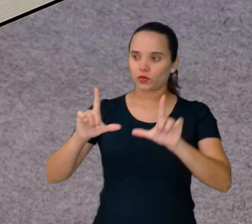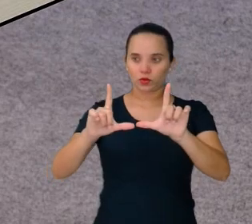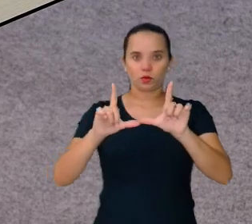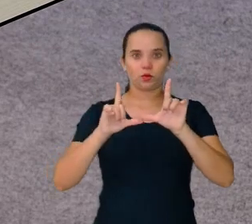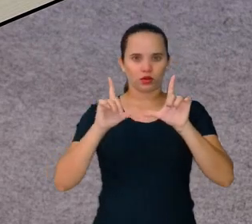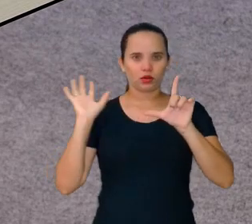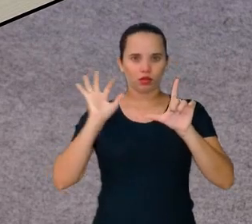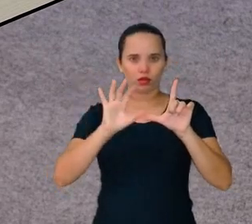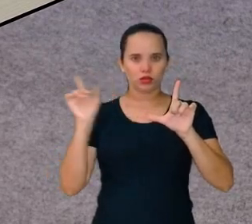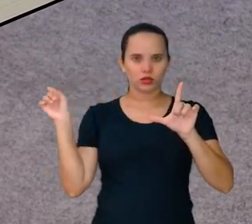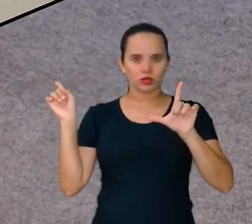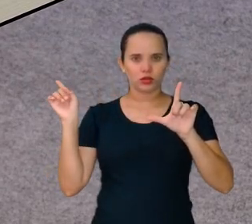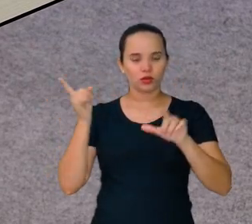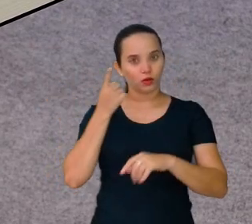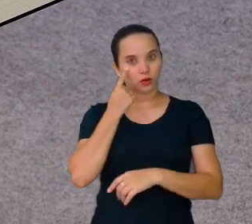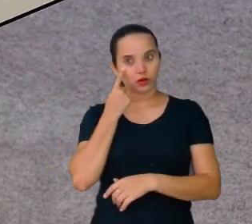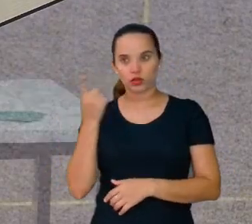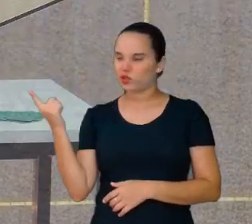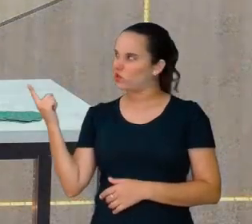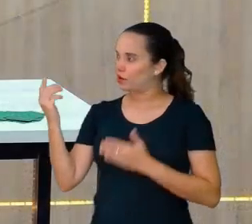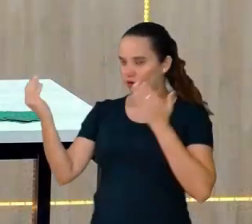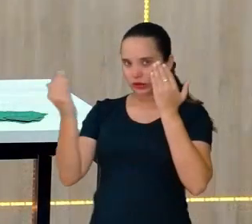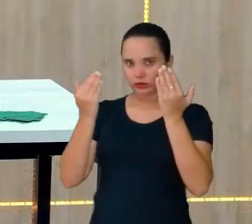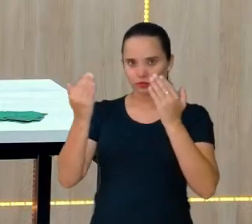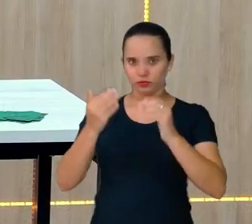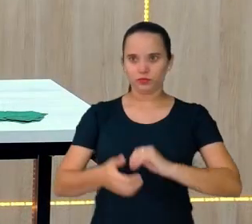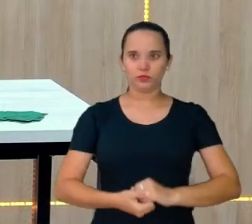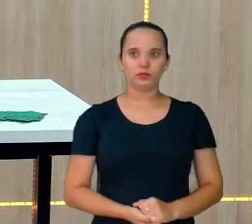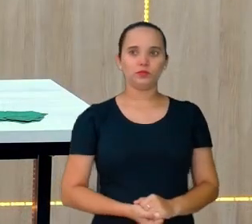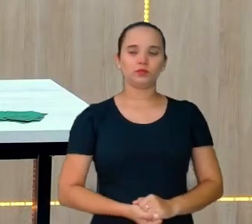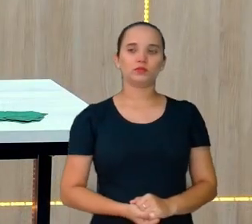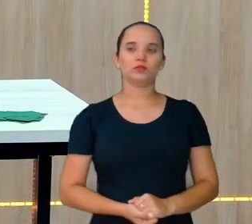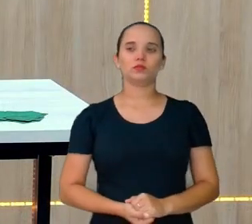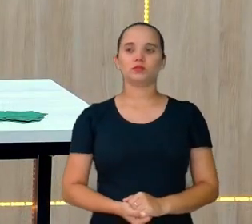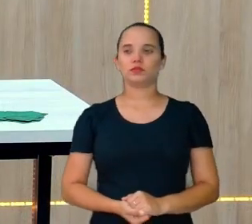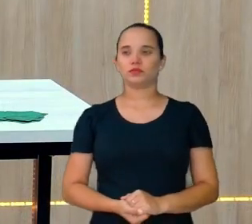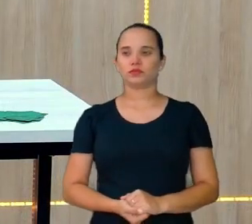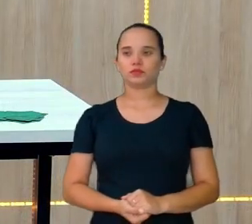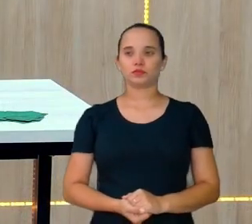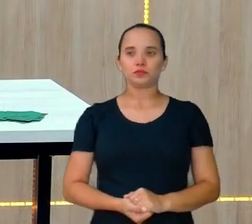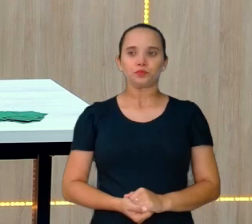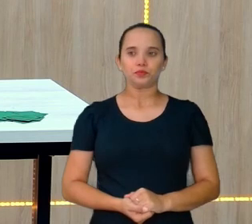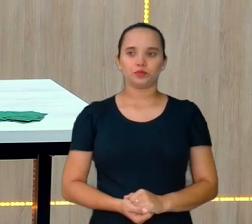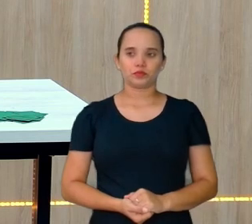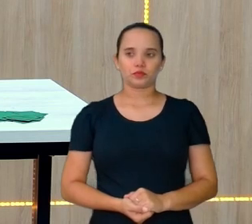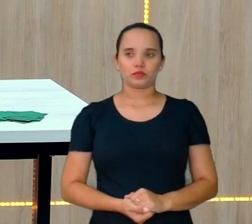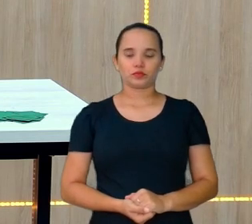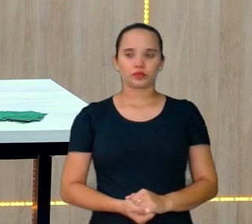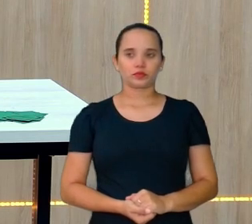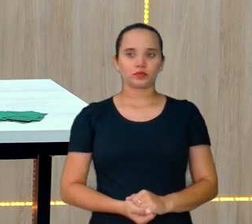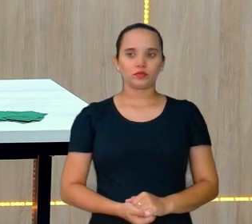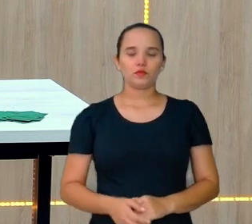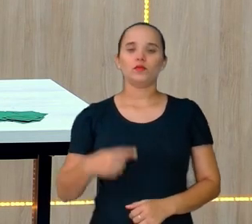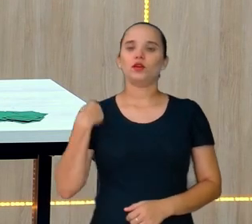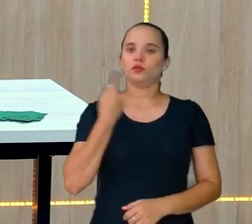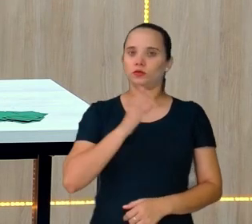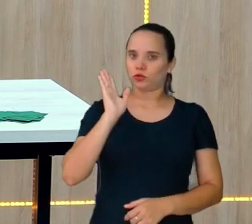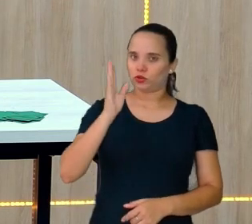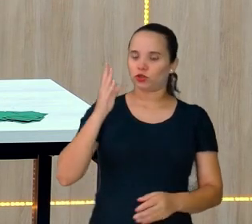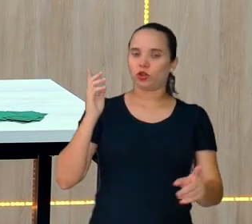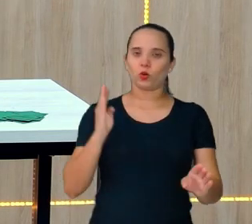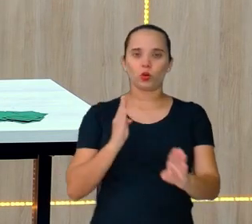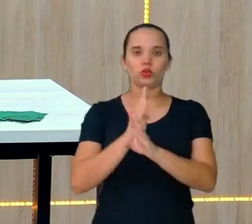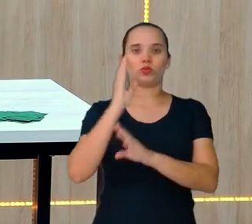olhar aqui no quadro, para a gente perceber. Aqui a gente fez o 4. Depois achamos o de 9.